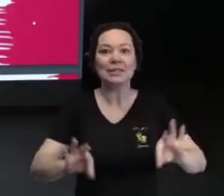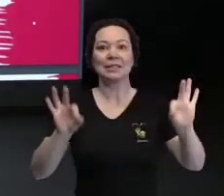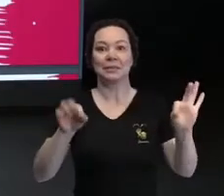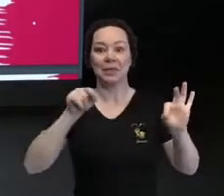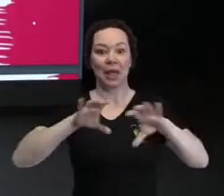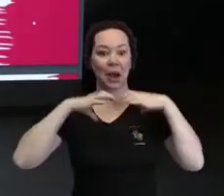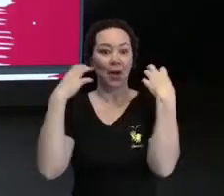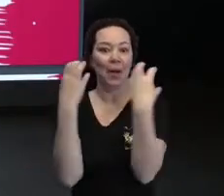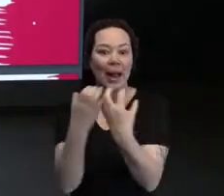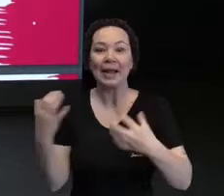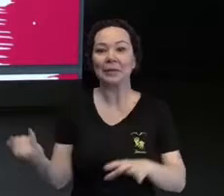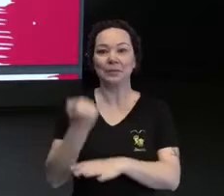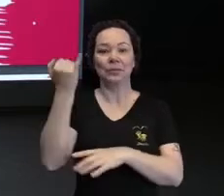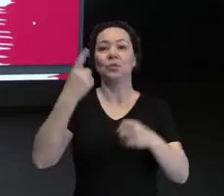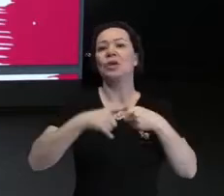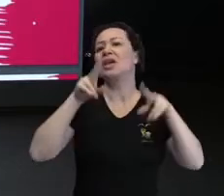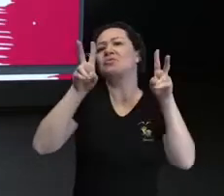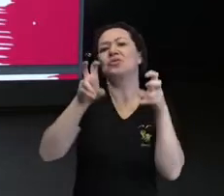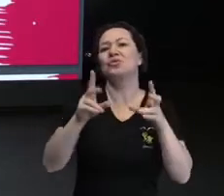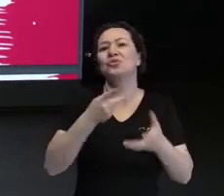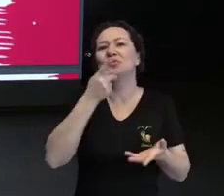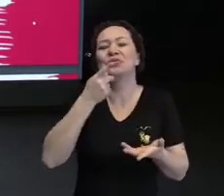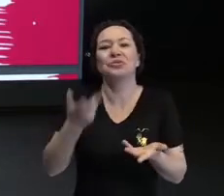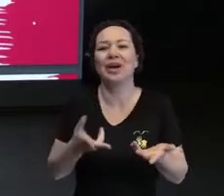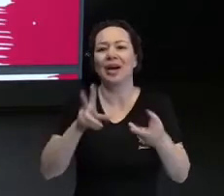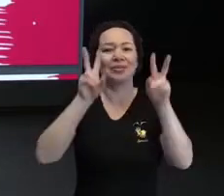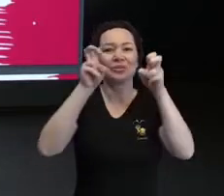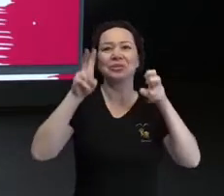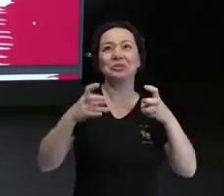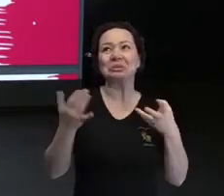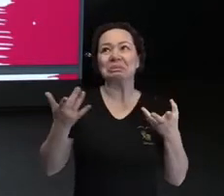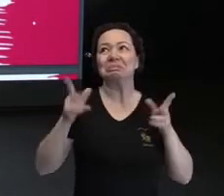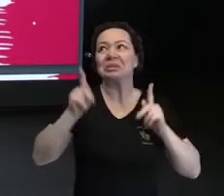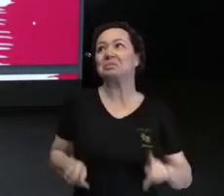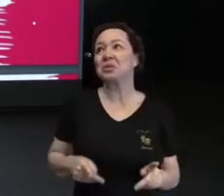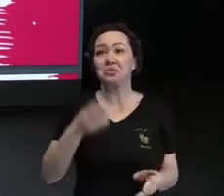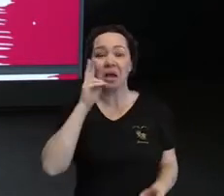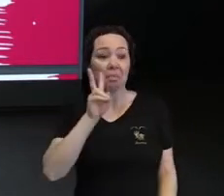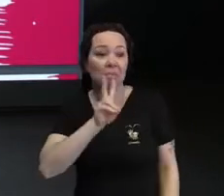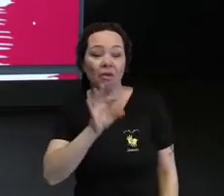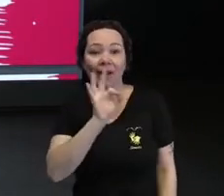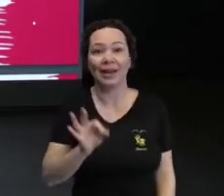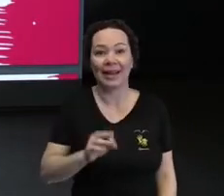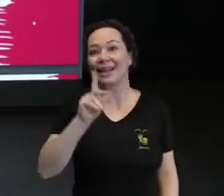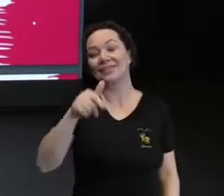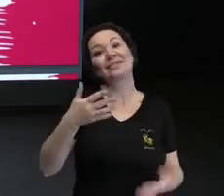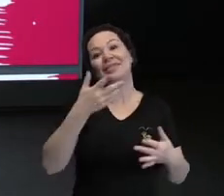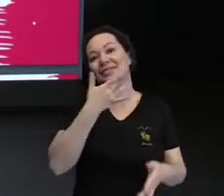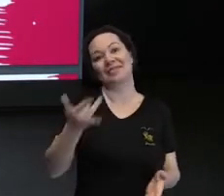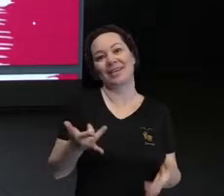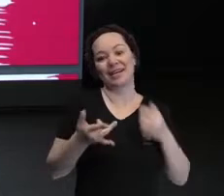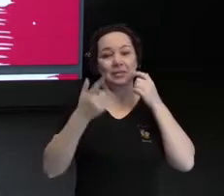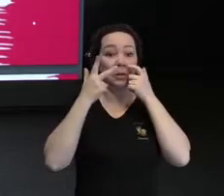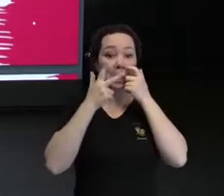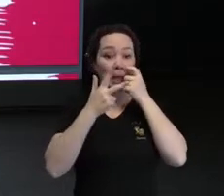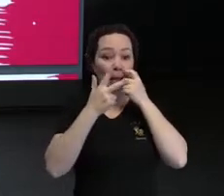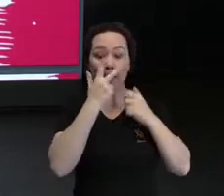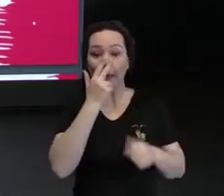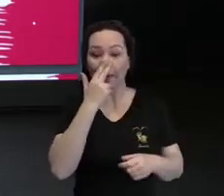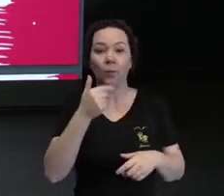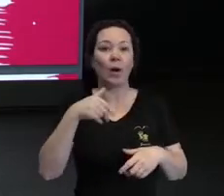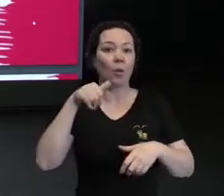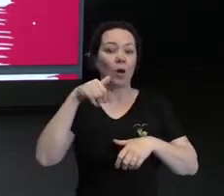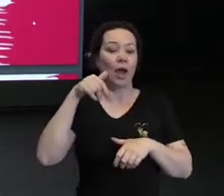que não se fala, é um tema que ainda não se conversa, e eu sei que não é fácil, né? Como a Andrea Werner falou